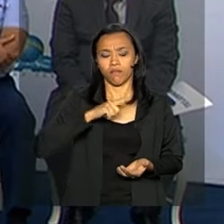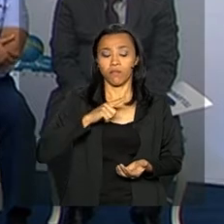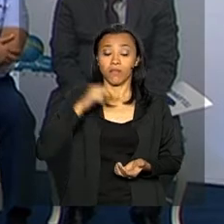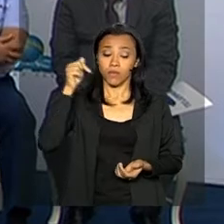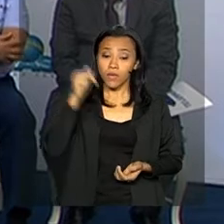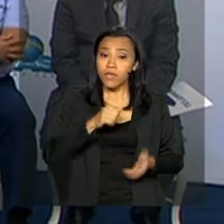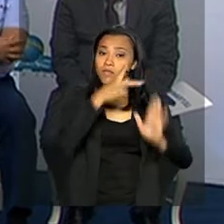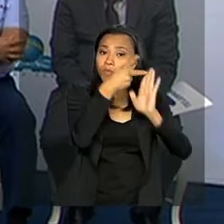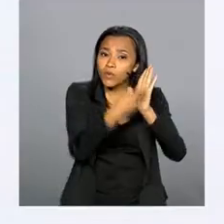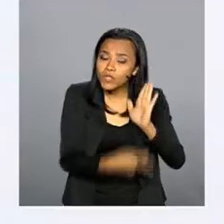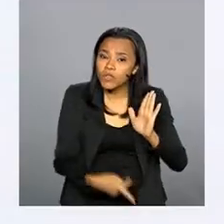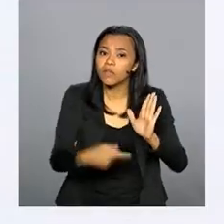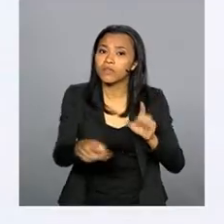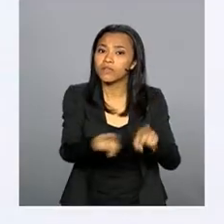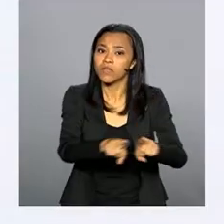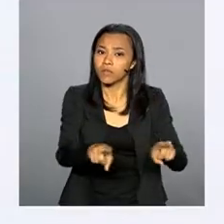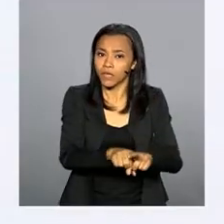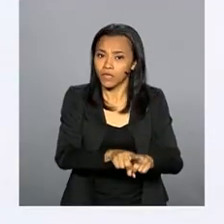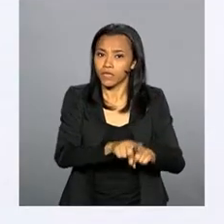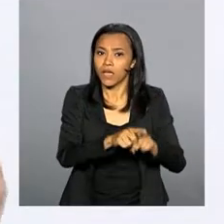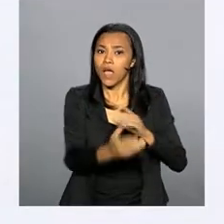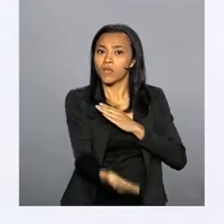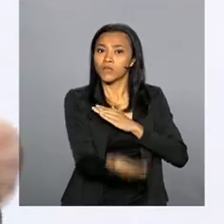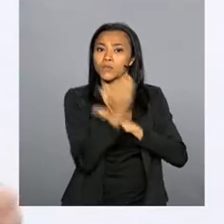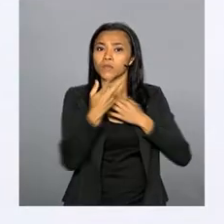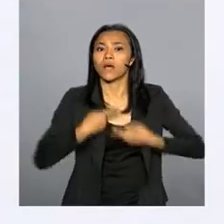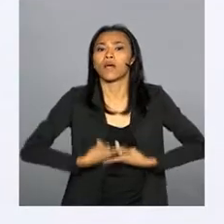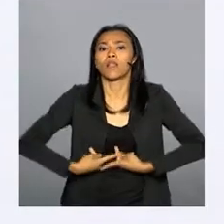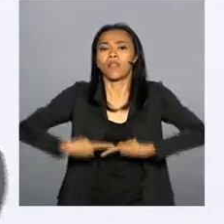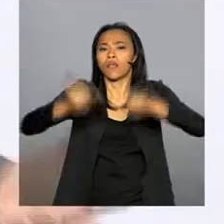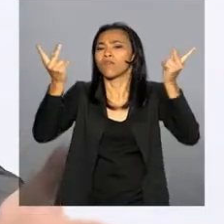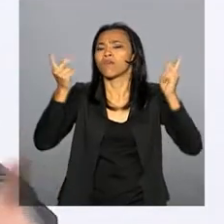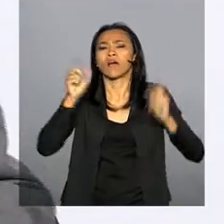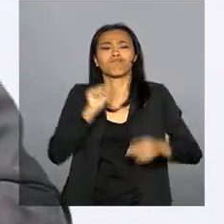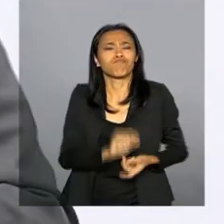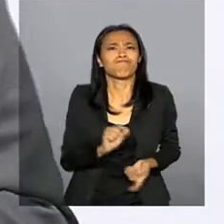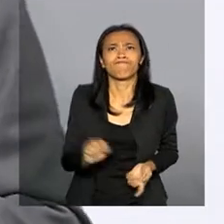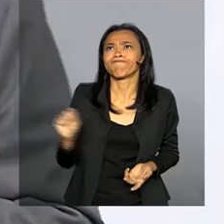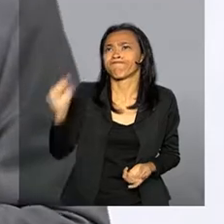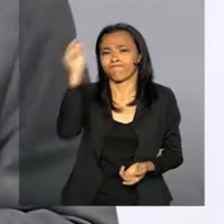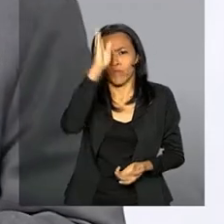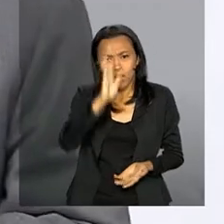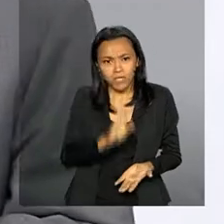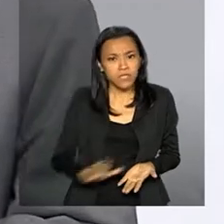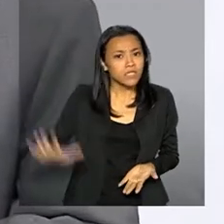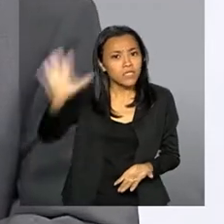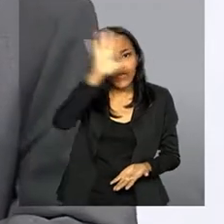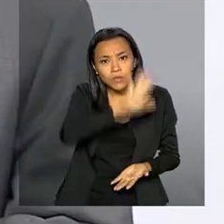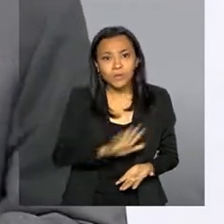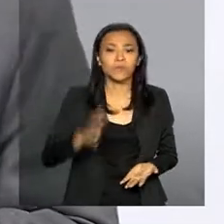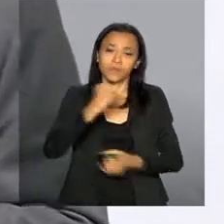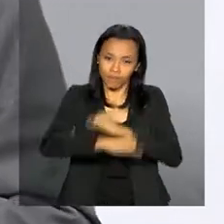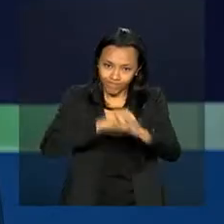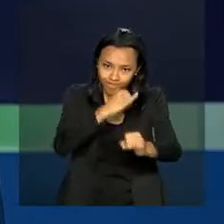projeto nos proporciona levar a qualquer canto do país, a qualquer localidade, a banda larga.